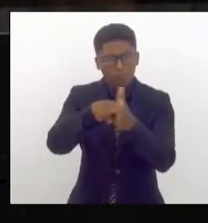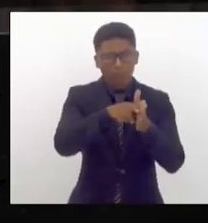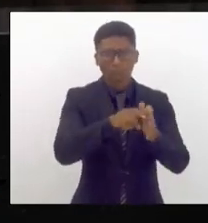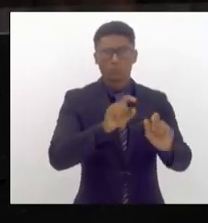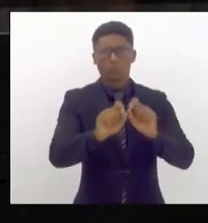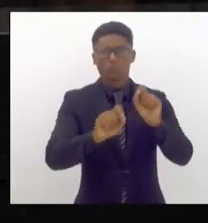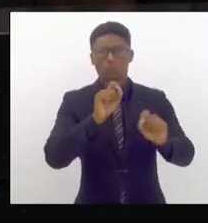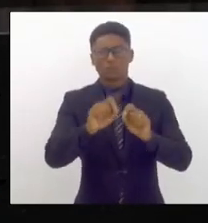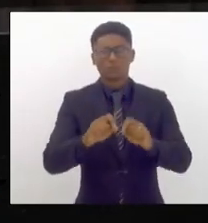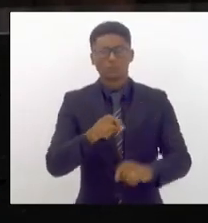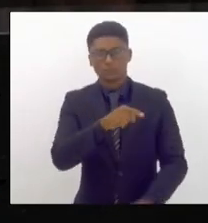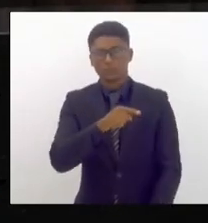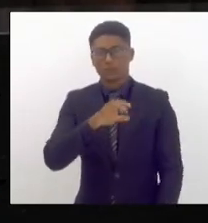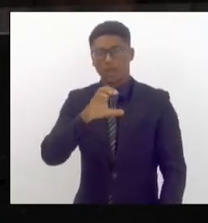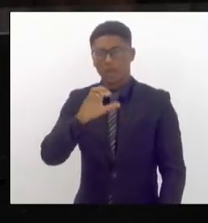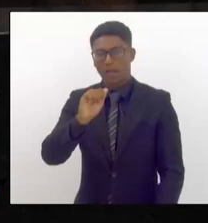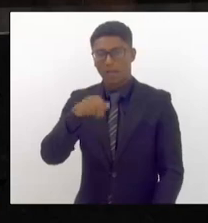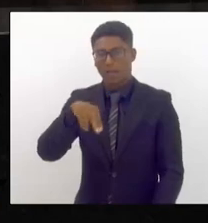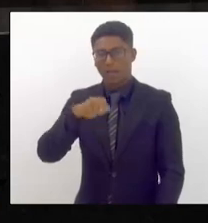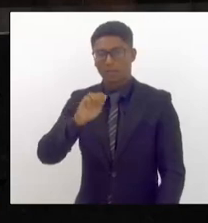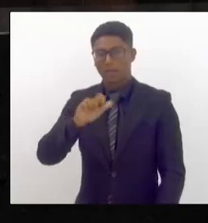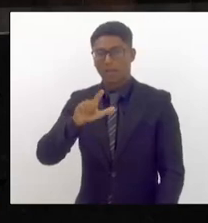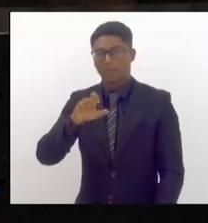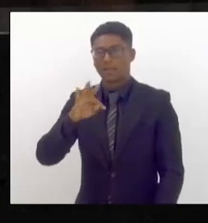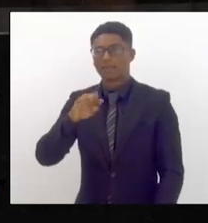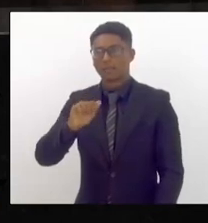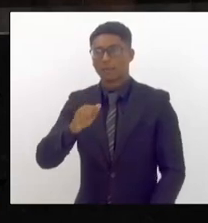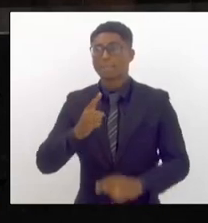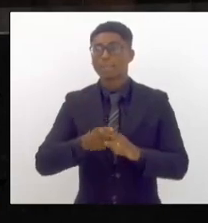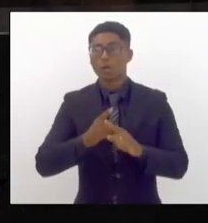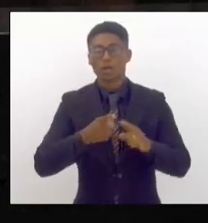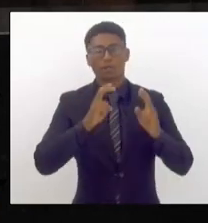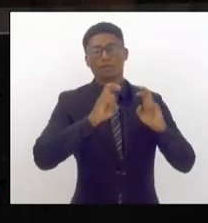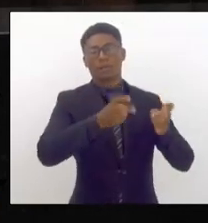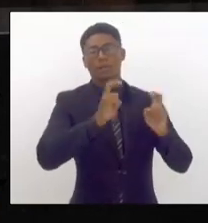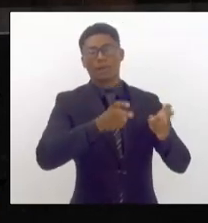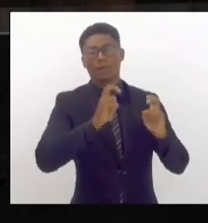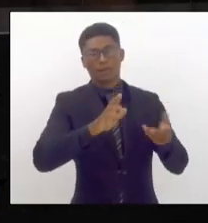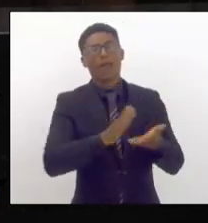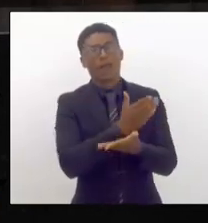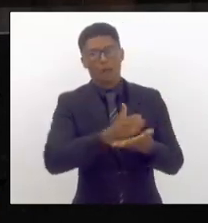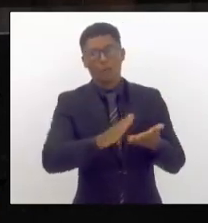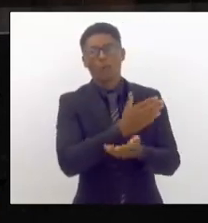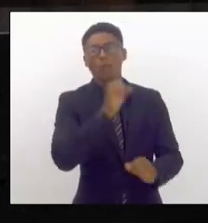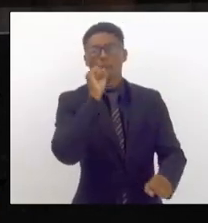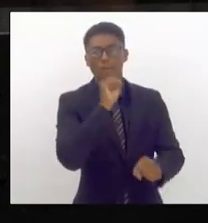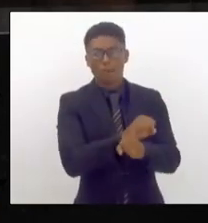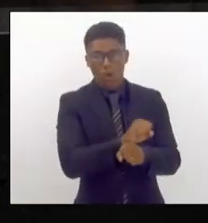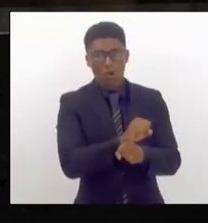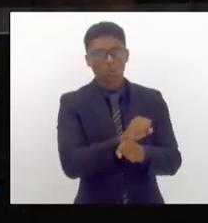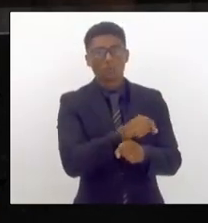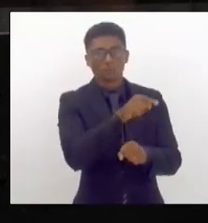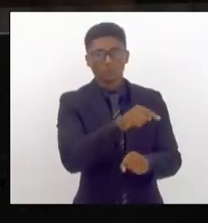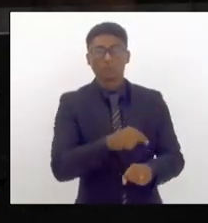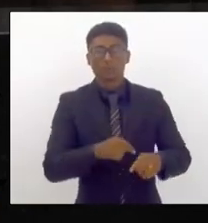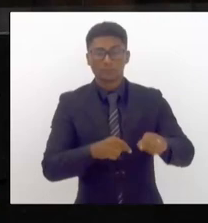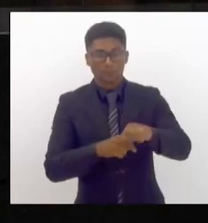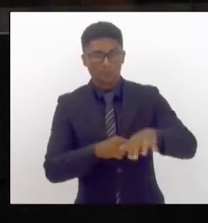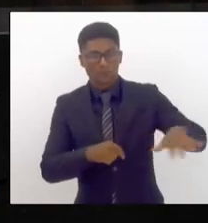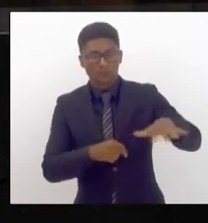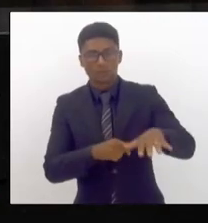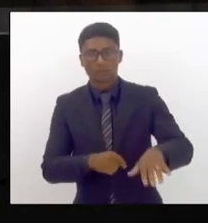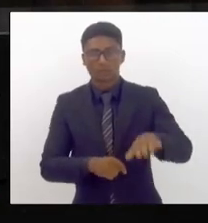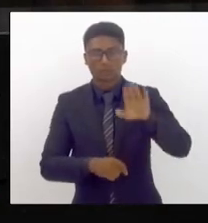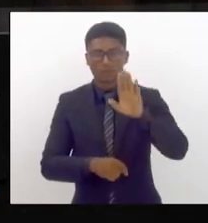canaletas porque ontem o trem parou o morador da Baixada do ramal da Baixada do ramal de Santa Cruz